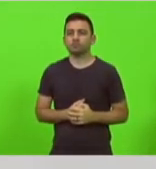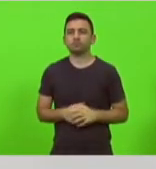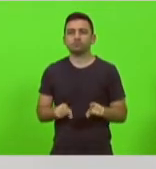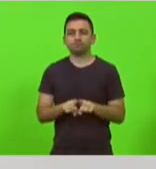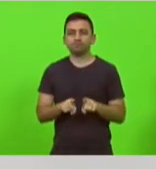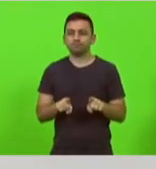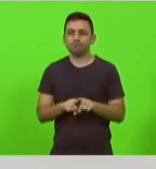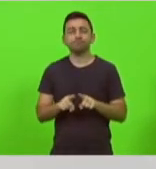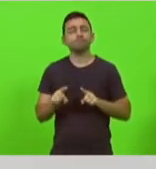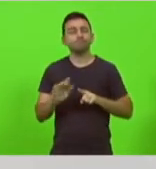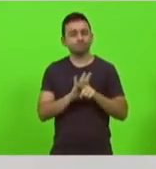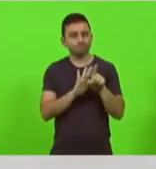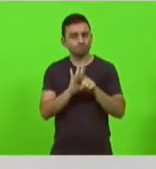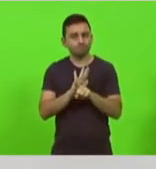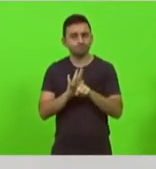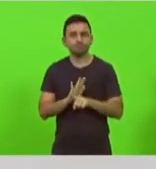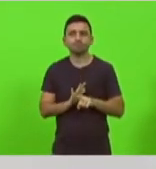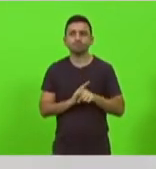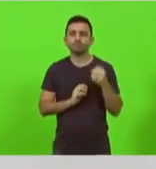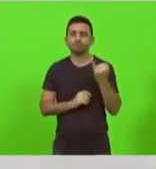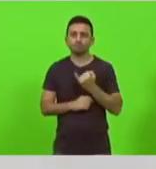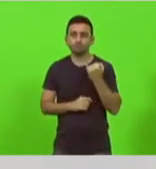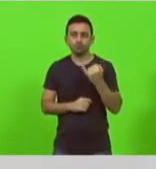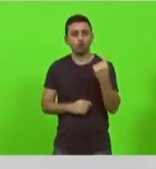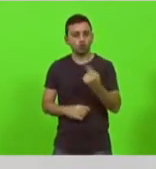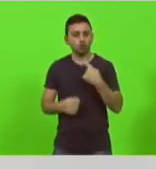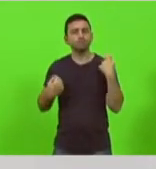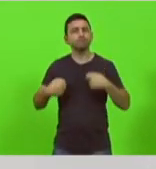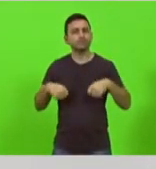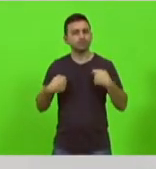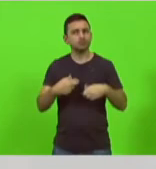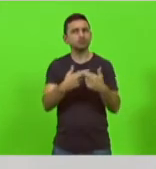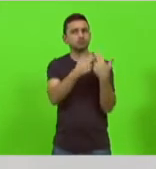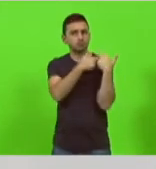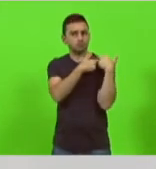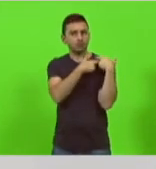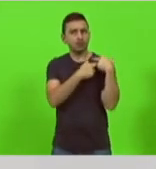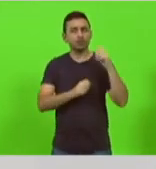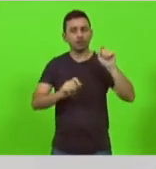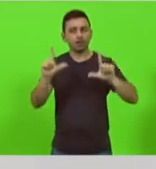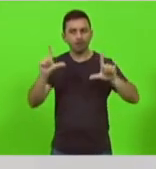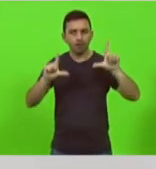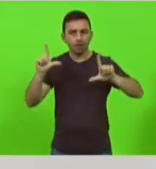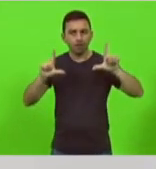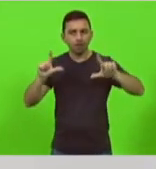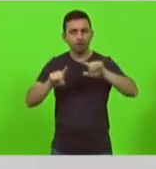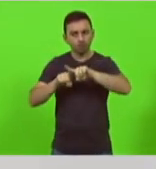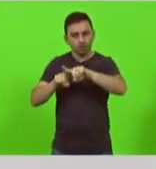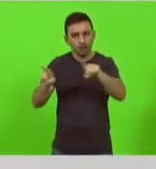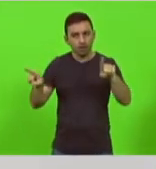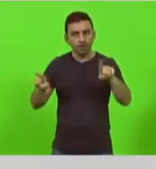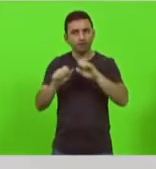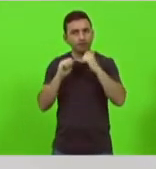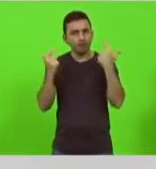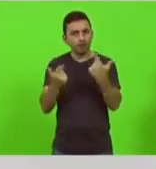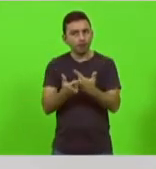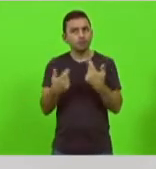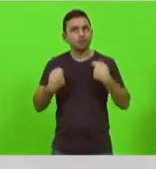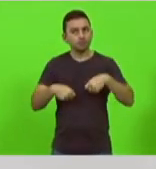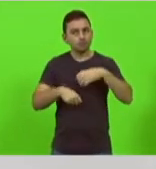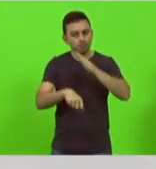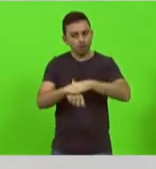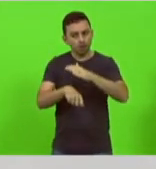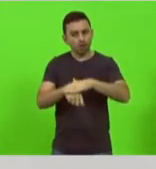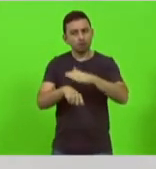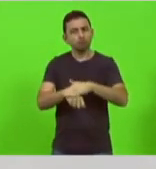começando aqui inclusive nós temos que fazer o dever de casa TV Assembleia esse recado para vocês nós também temos que acompanhar